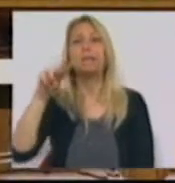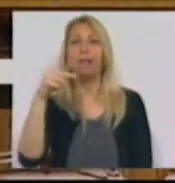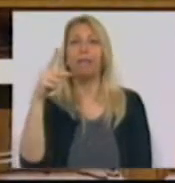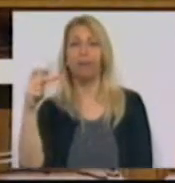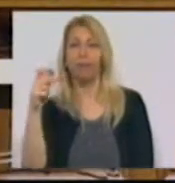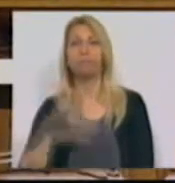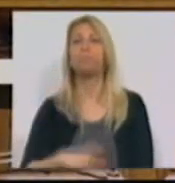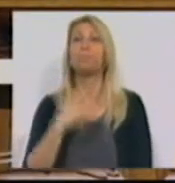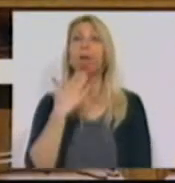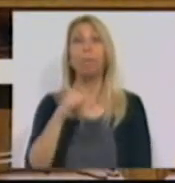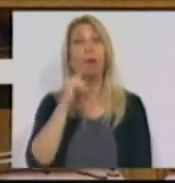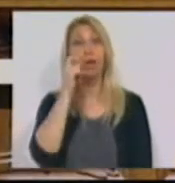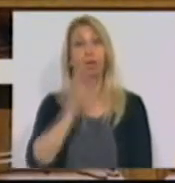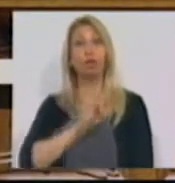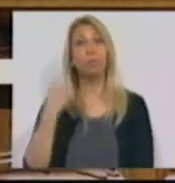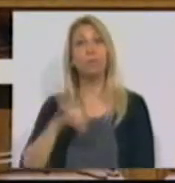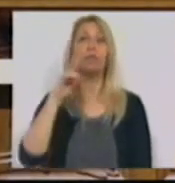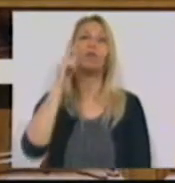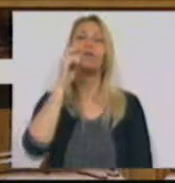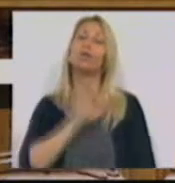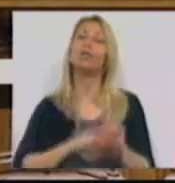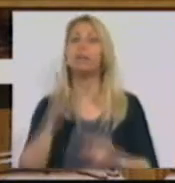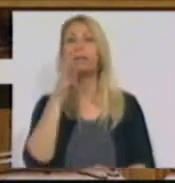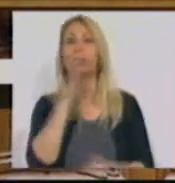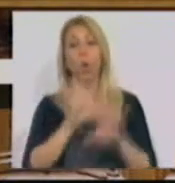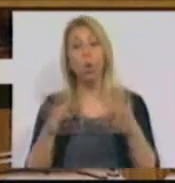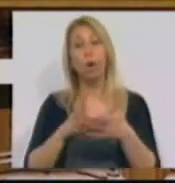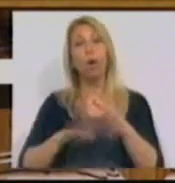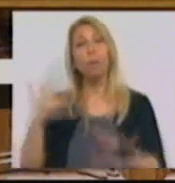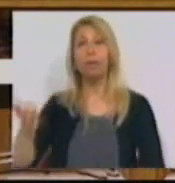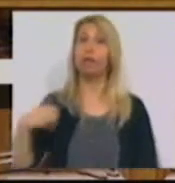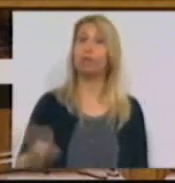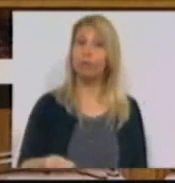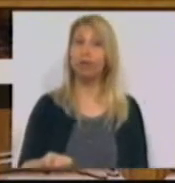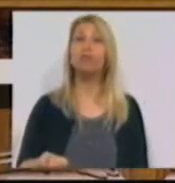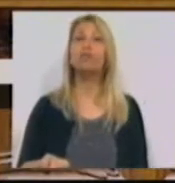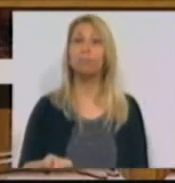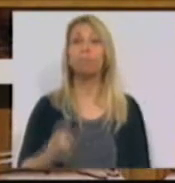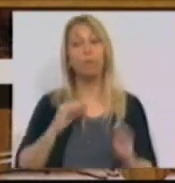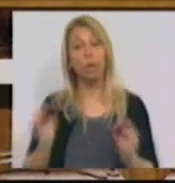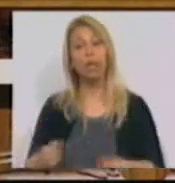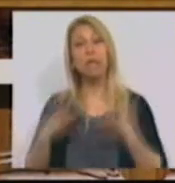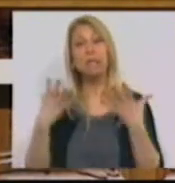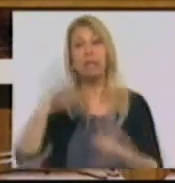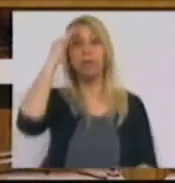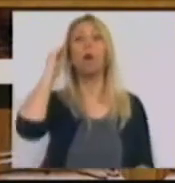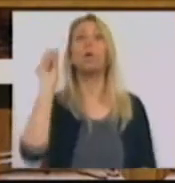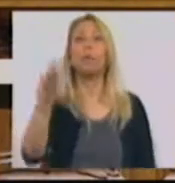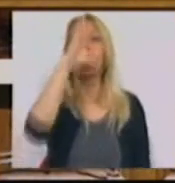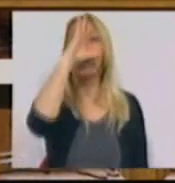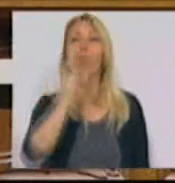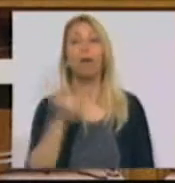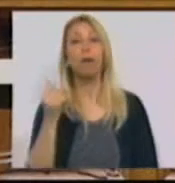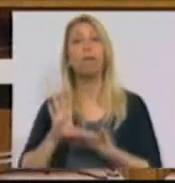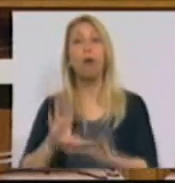Muito obrigado Sr. Presidente, Sras. e Srs. Deputados. O Grupo Parlamentar Os Verdes tomou a iniciativa de recomendar ao Governo que o